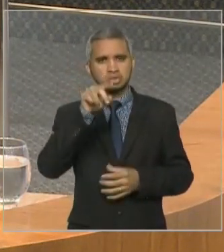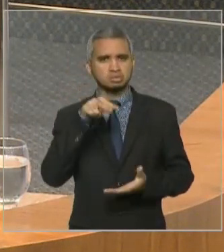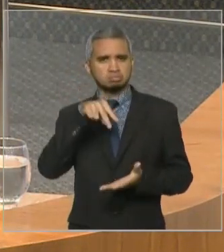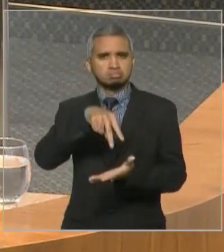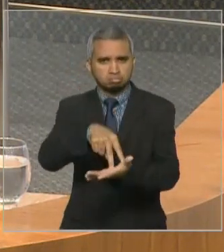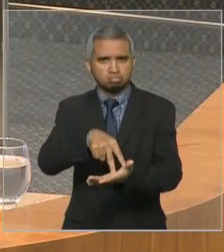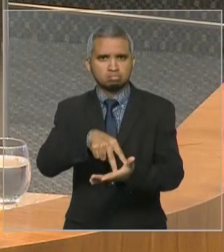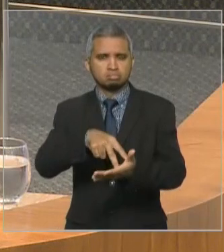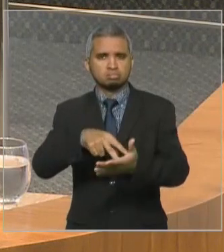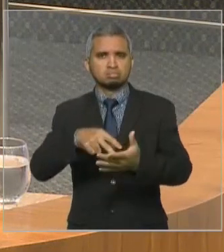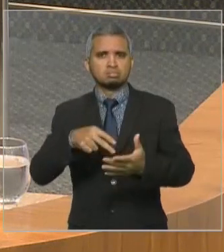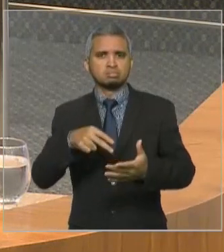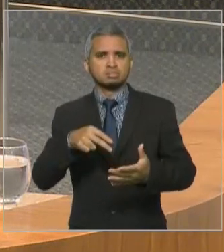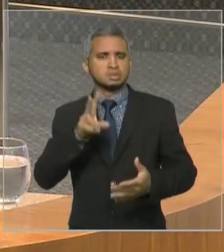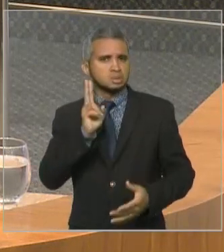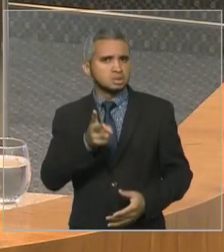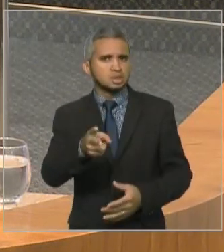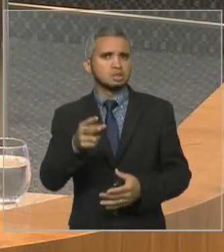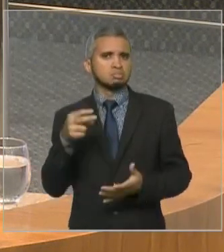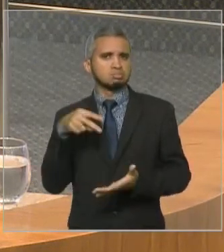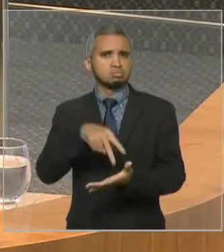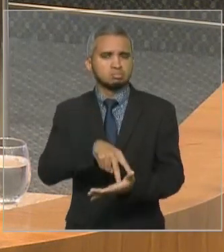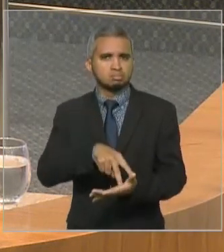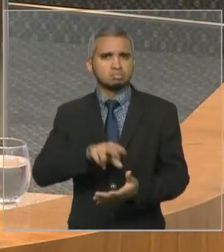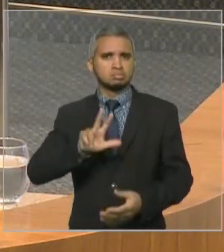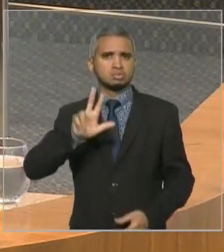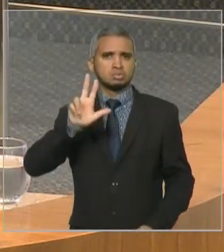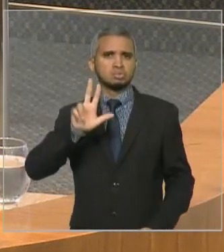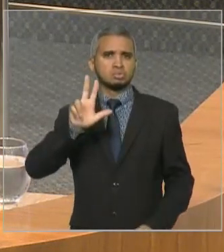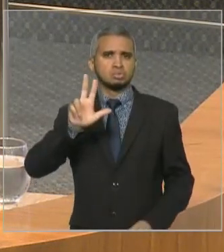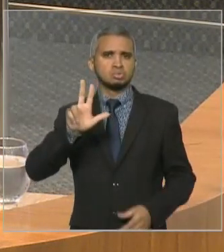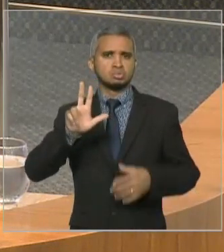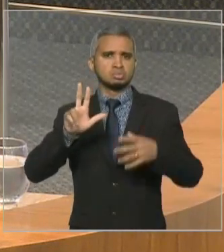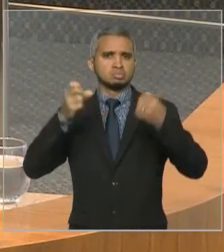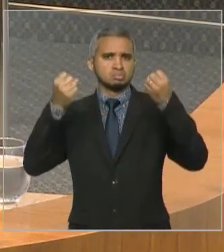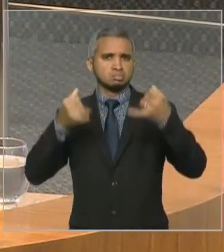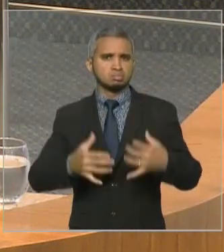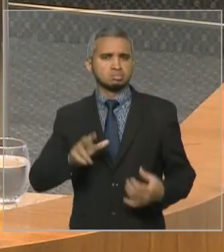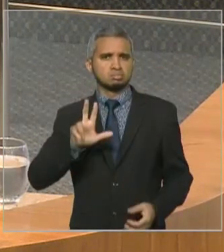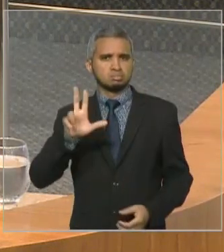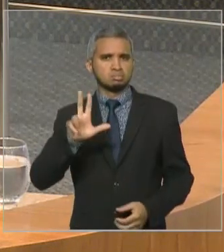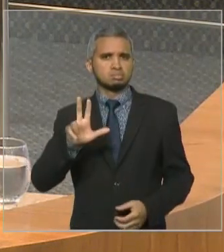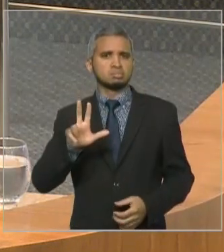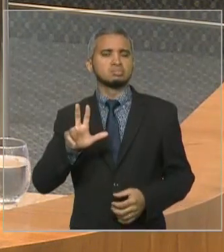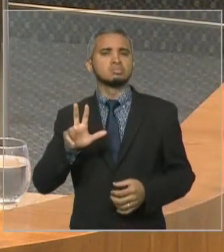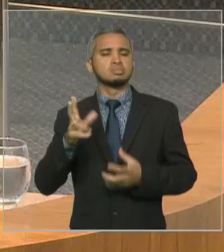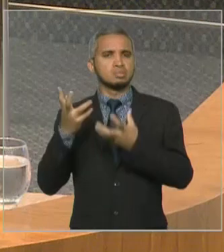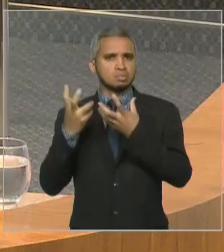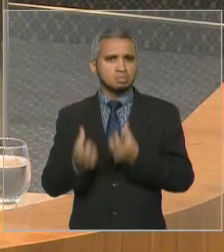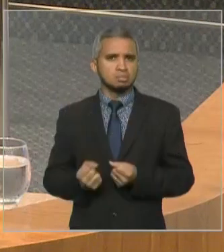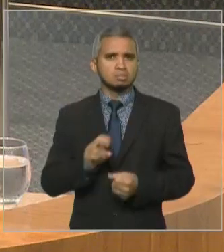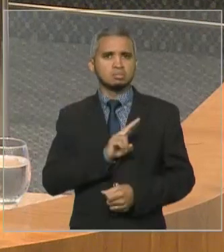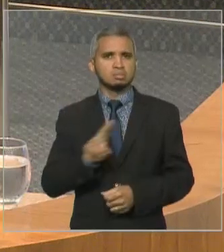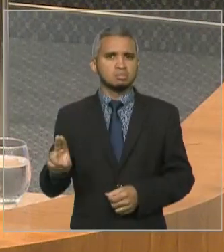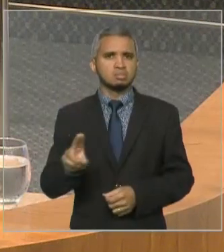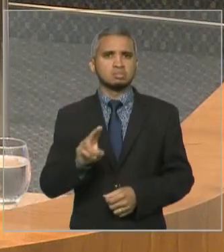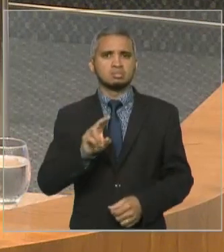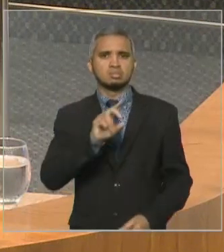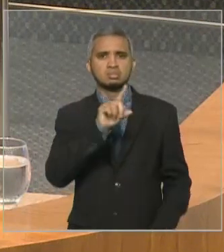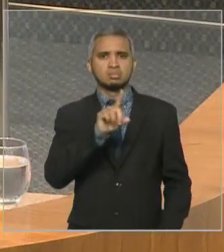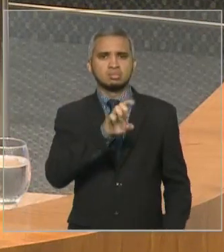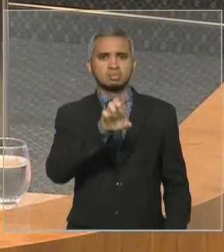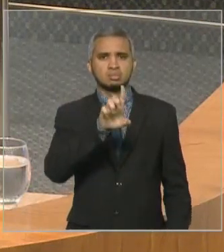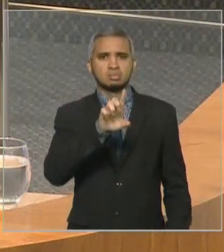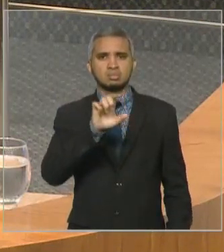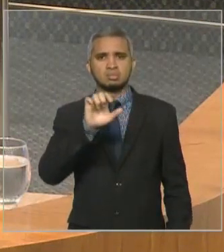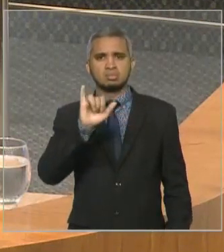trouxe o nome do presidente Lula, inclusive, para o nome legislativo que V. Exª adota nessa Casa e, por isso, foi reeleito com uma